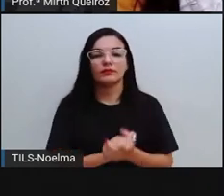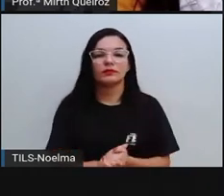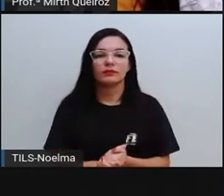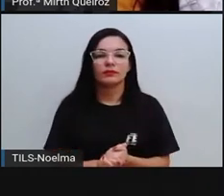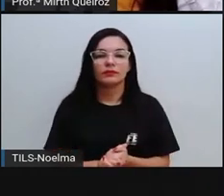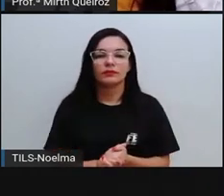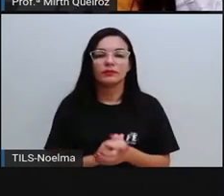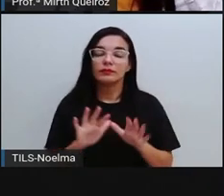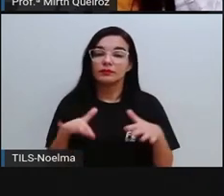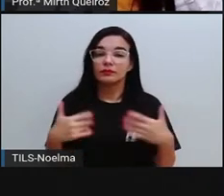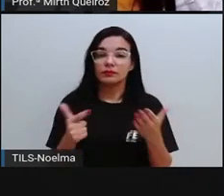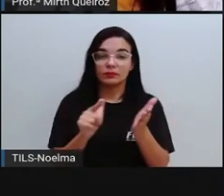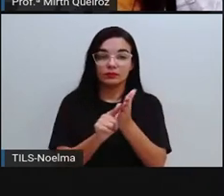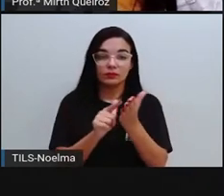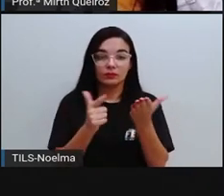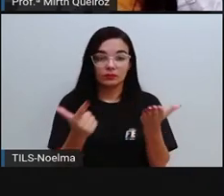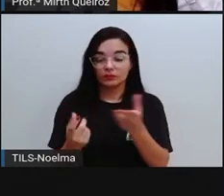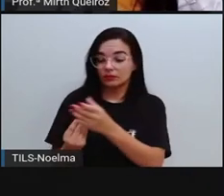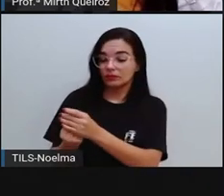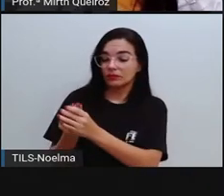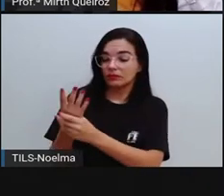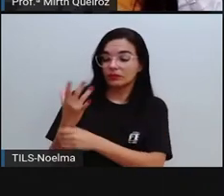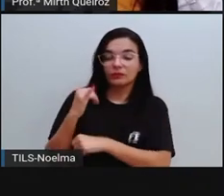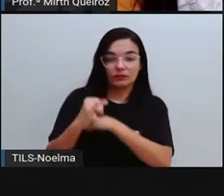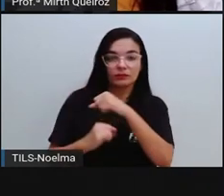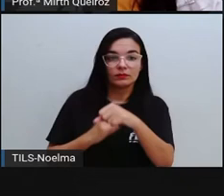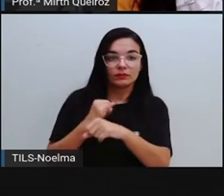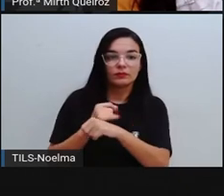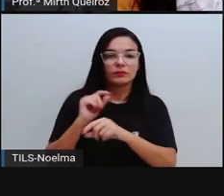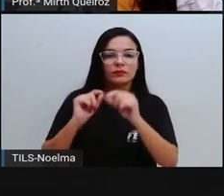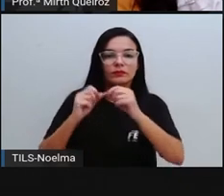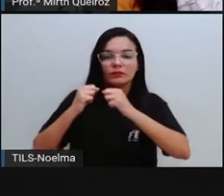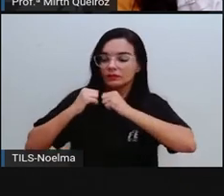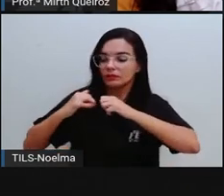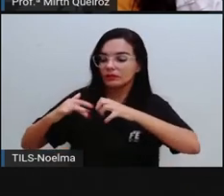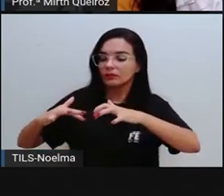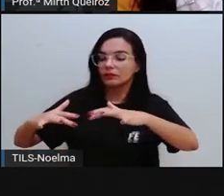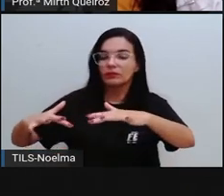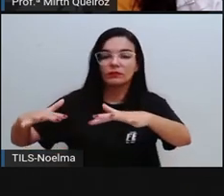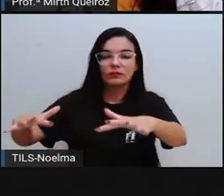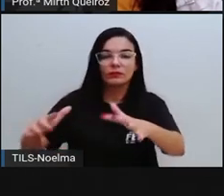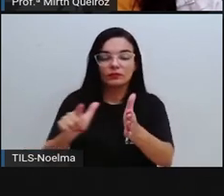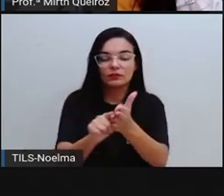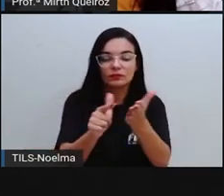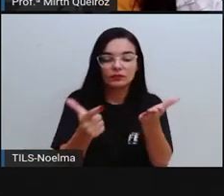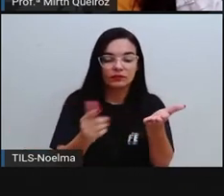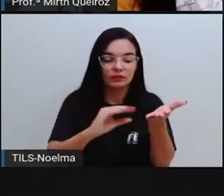O jornal digital surgiu como um reprodutor de conteúdo publicado em papel.